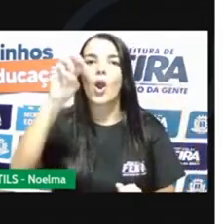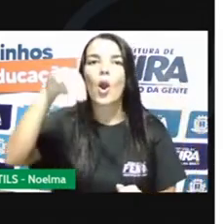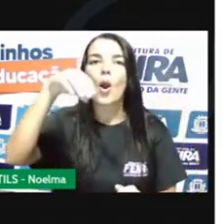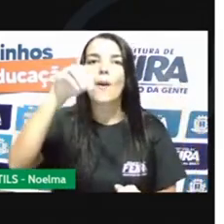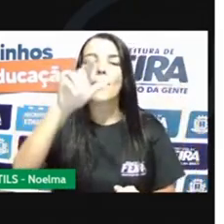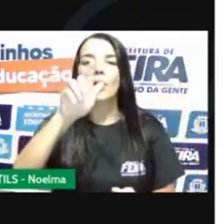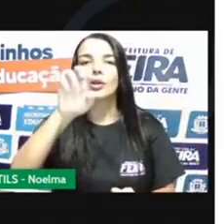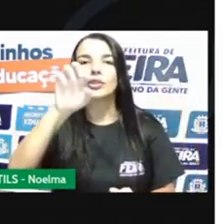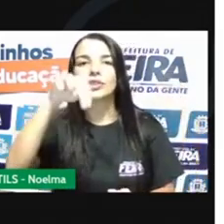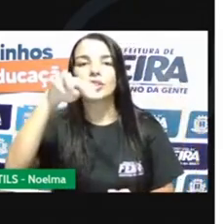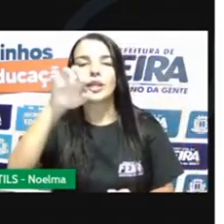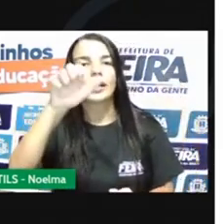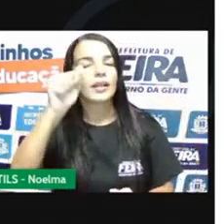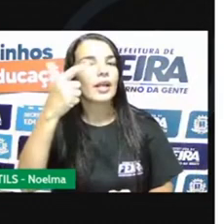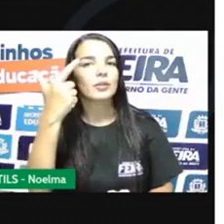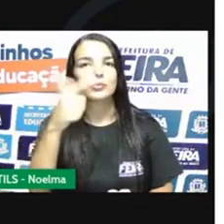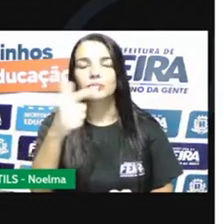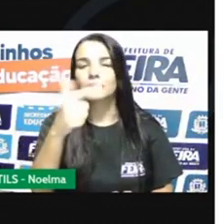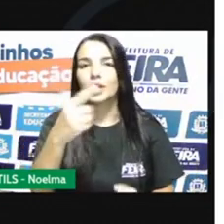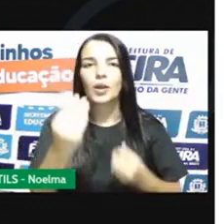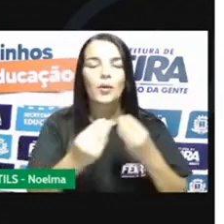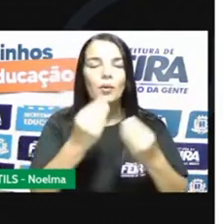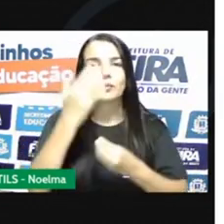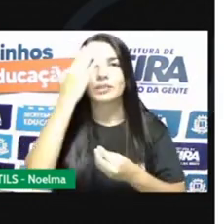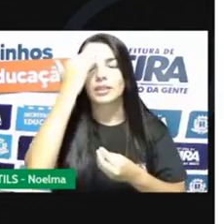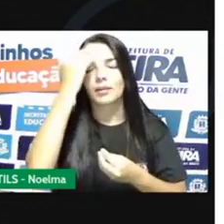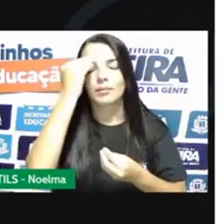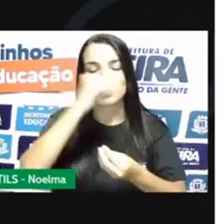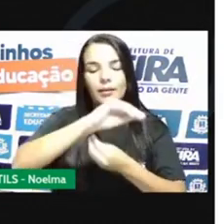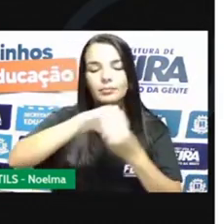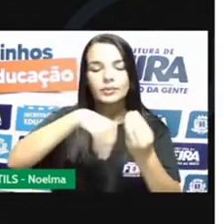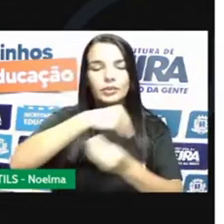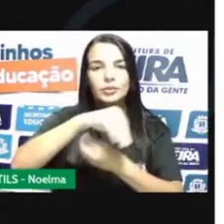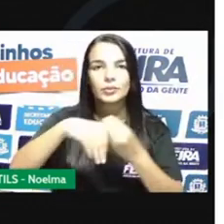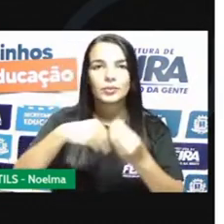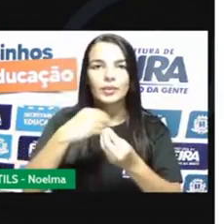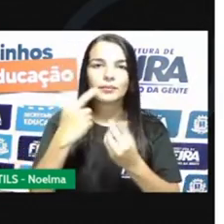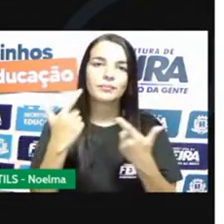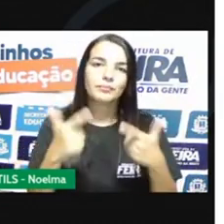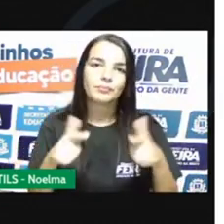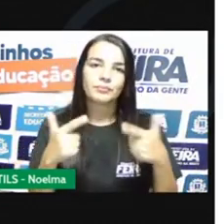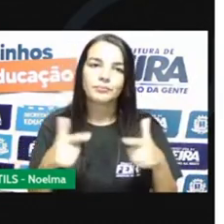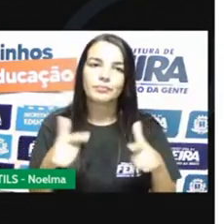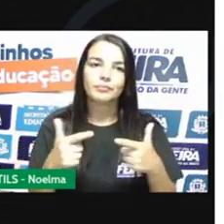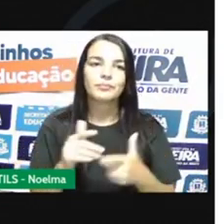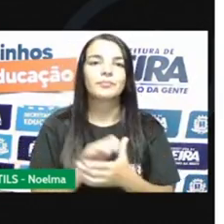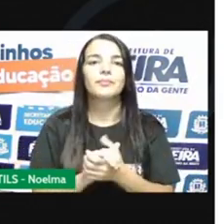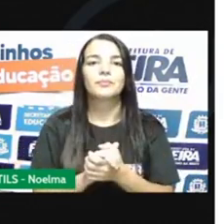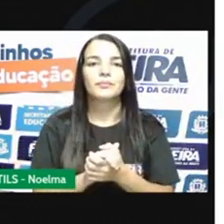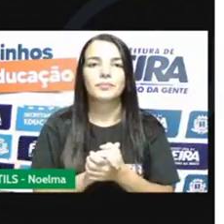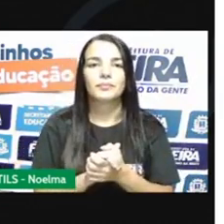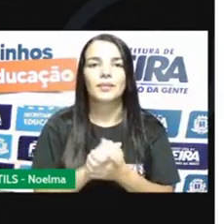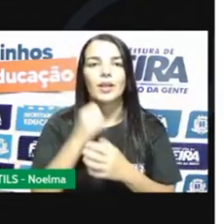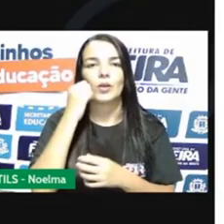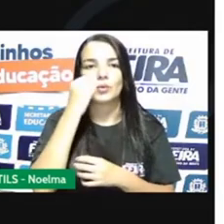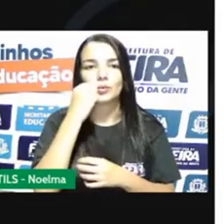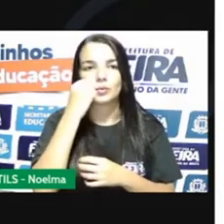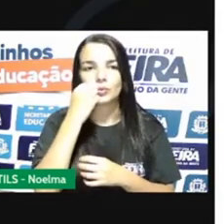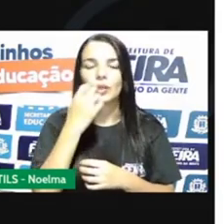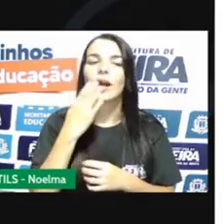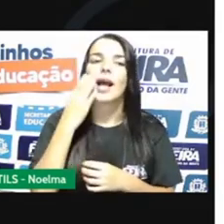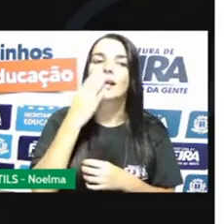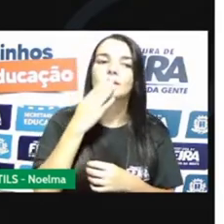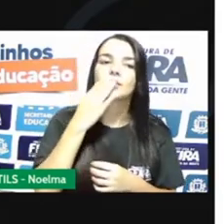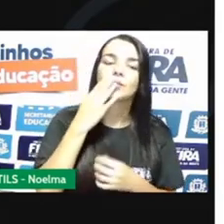homogênea, porque não tem como a gente saber onde está o tamarindo, onde está o suco e onde... Desculpa.